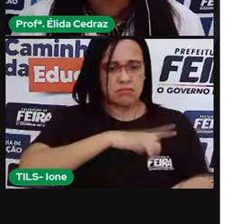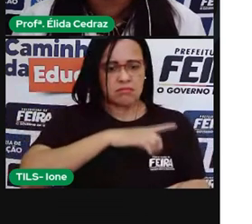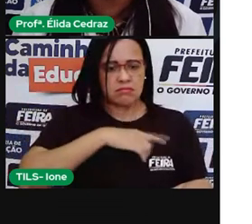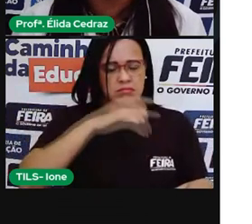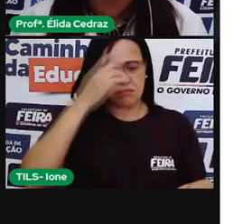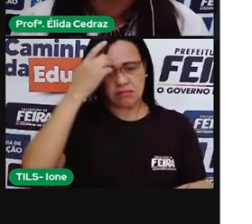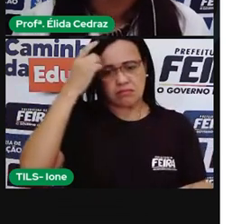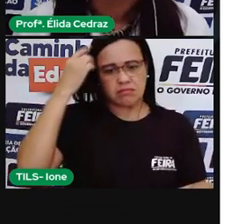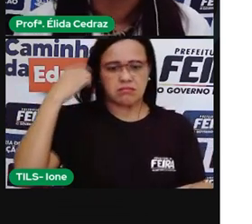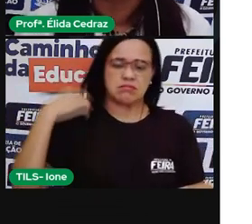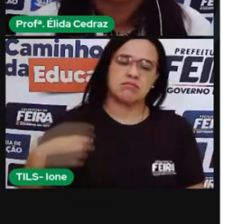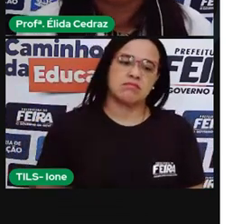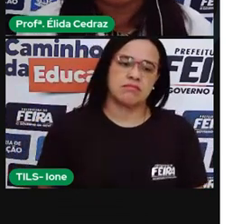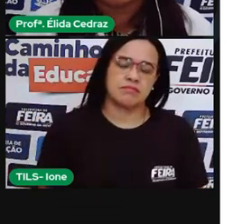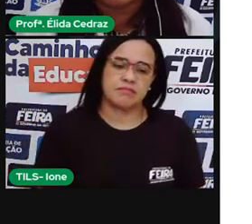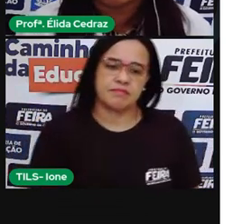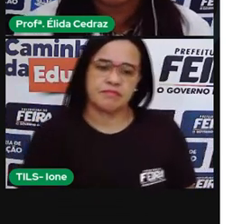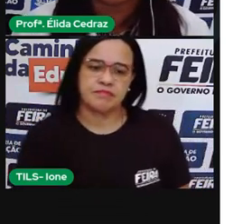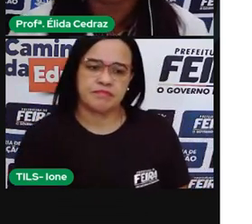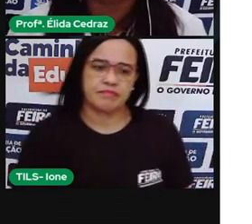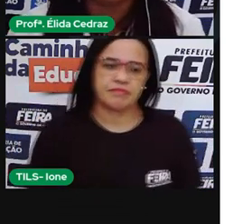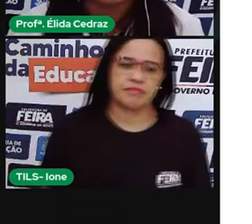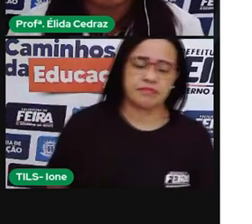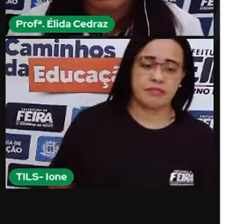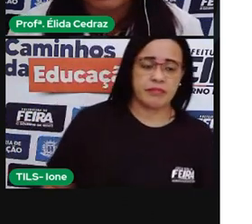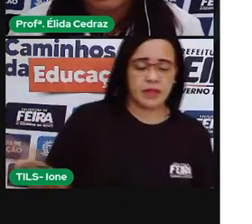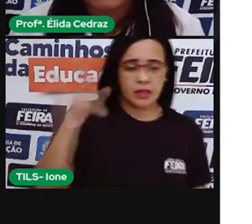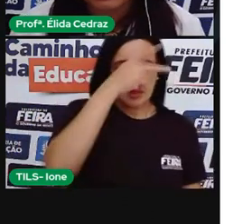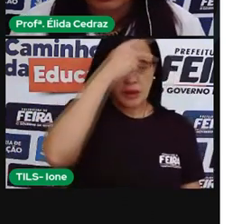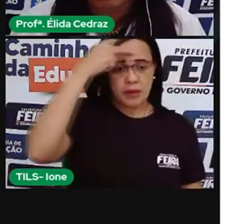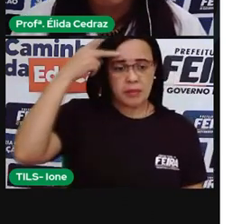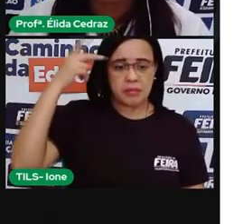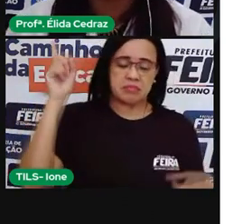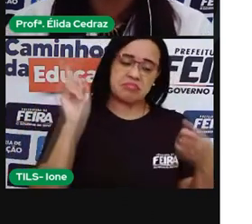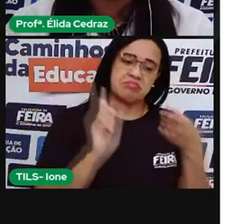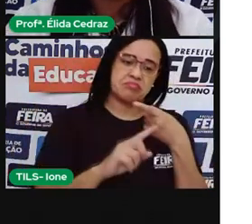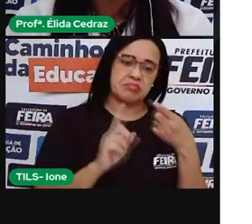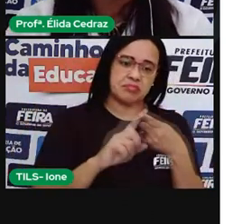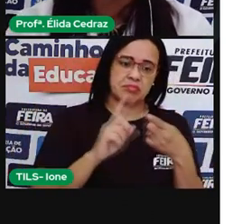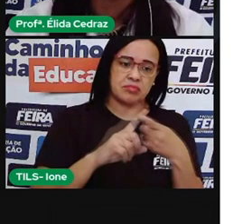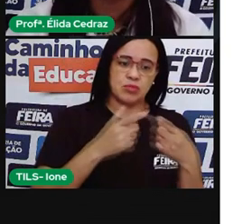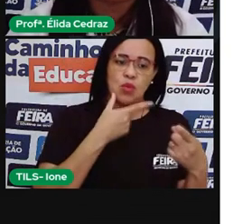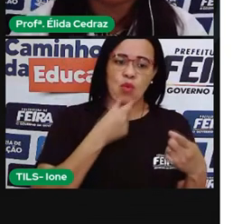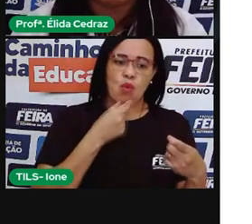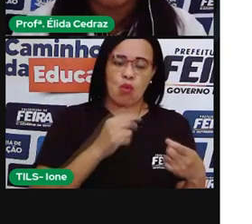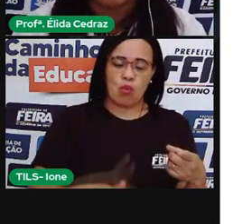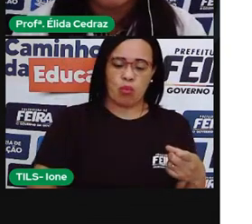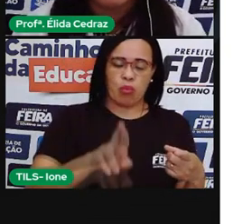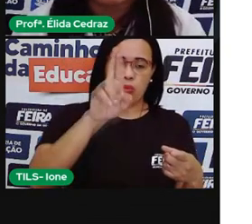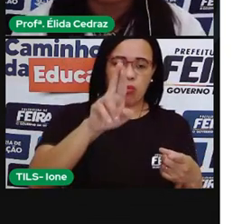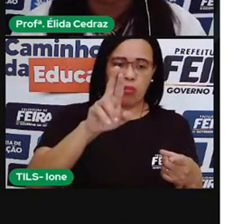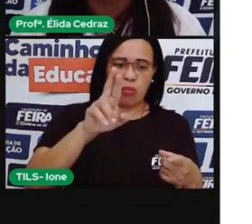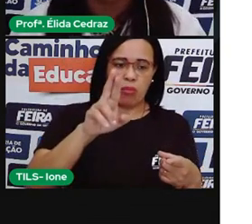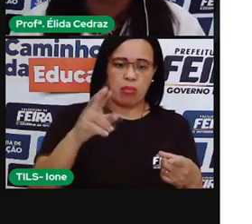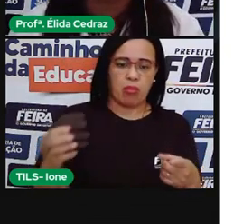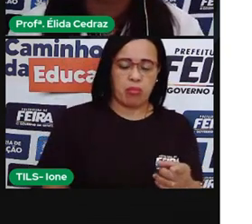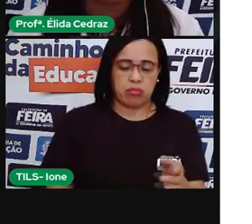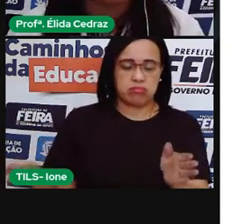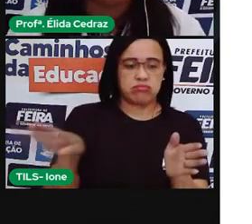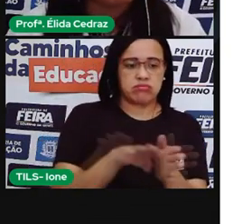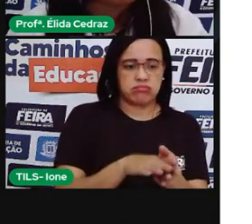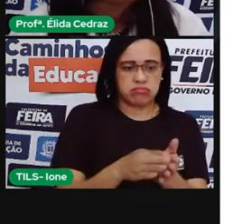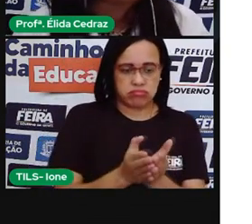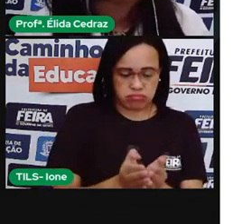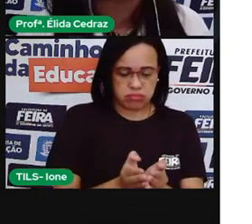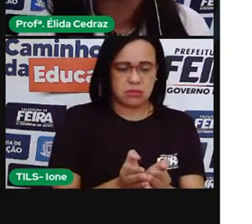Era assim. O capitão trazia a embarcação, a carazela portuguesa, e